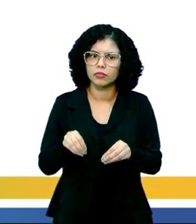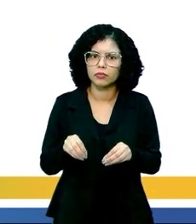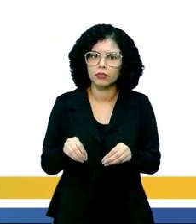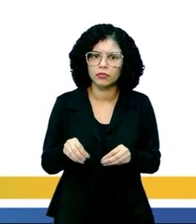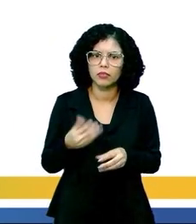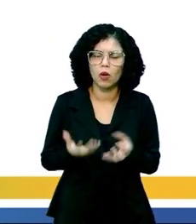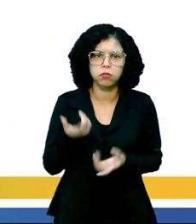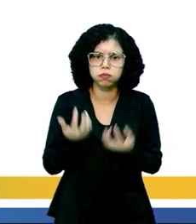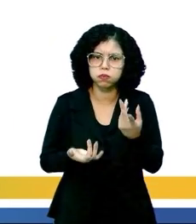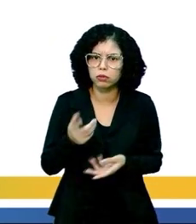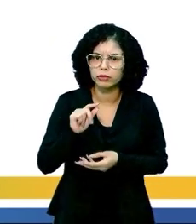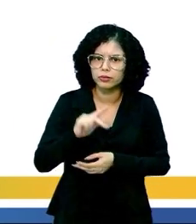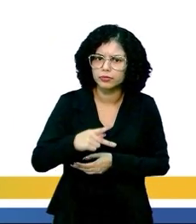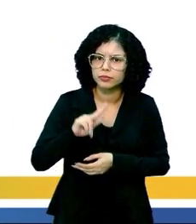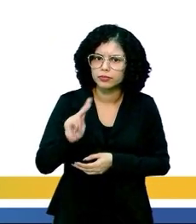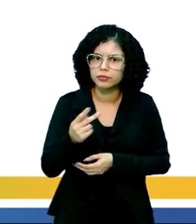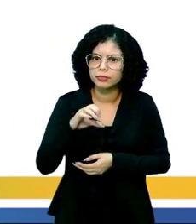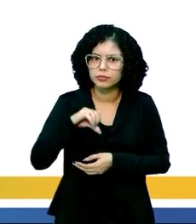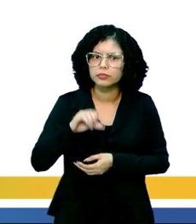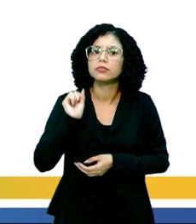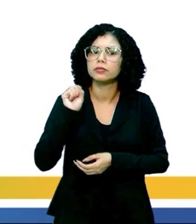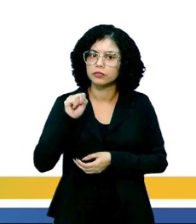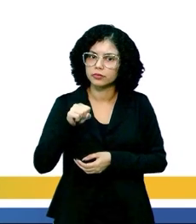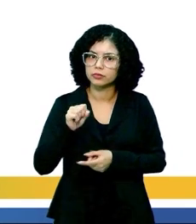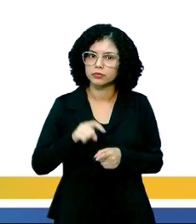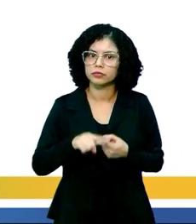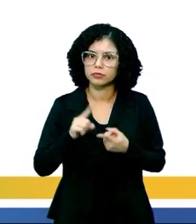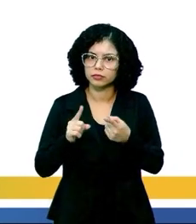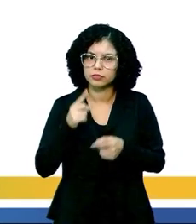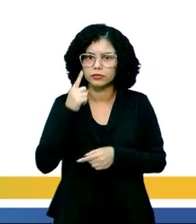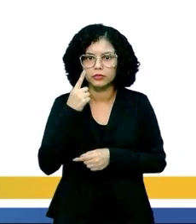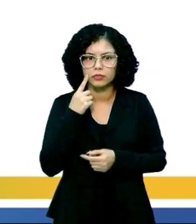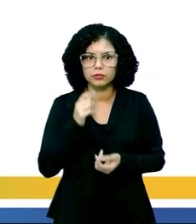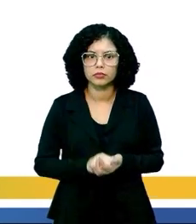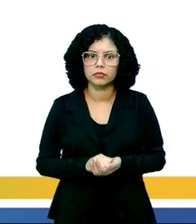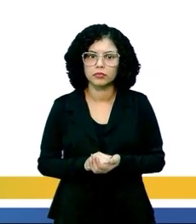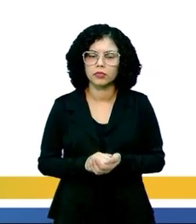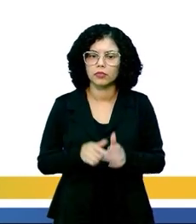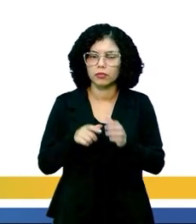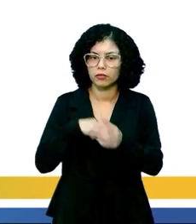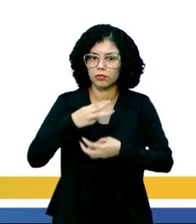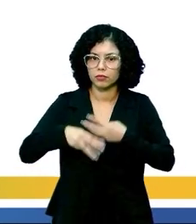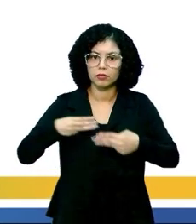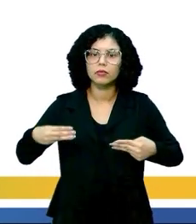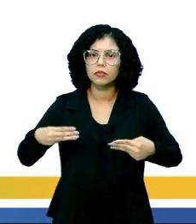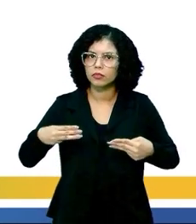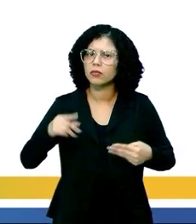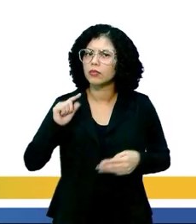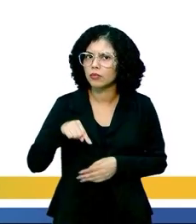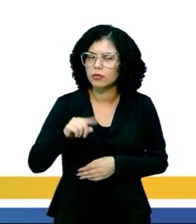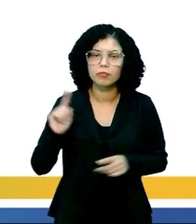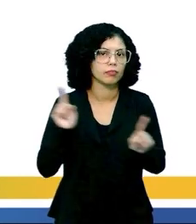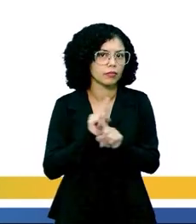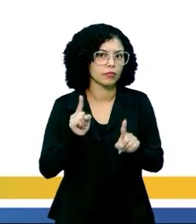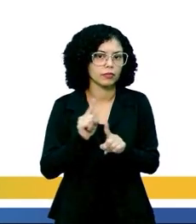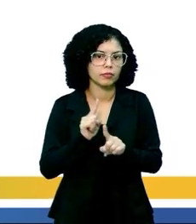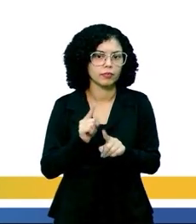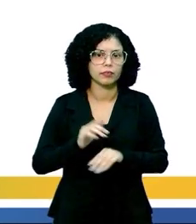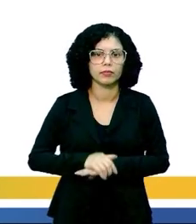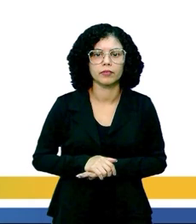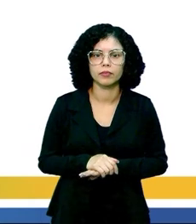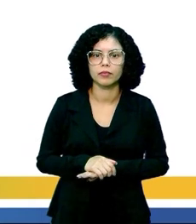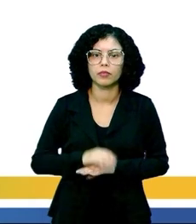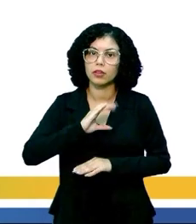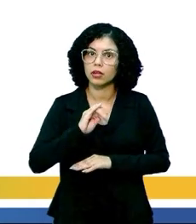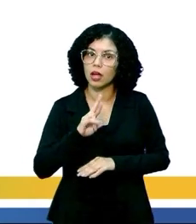cozido é uma proteína? É sim, então tu já fica aí. Uma porção de macarrão é proteína? Não é proteína, tá?